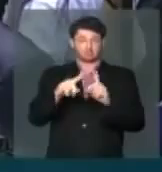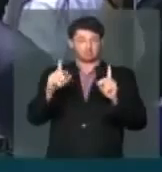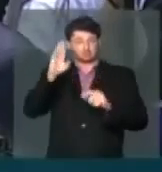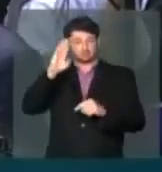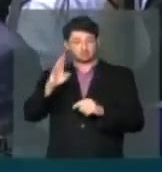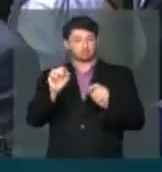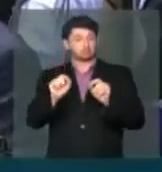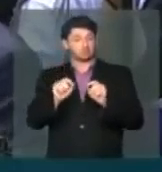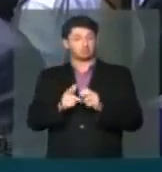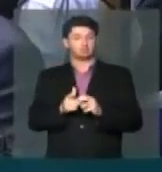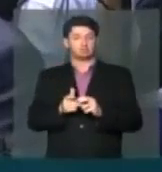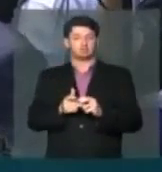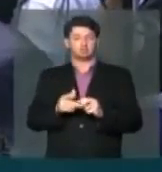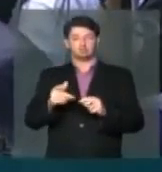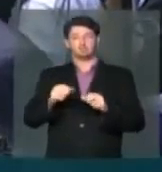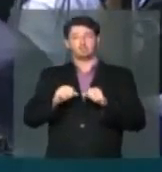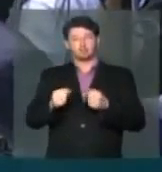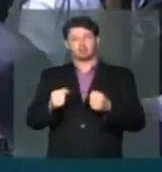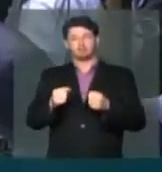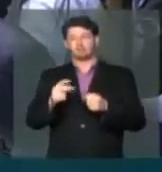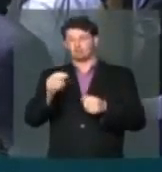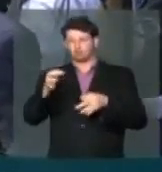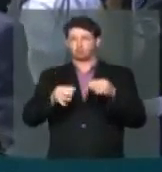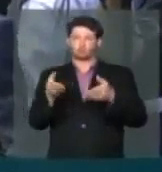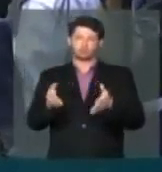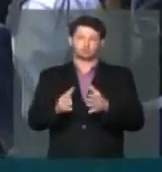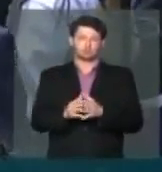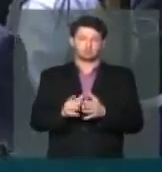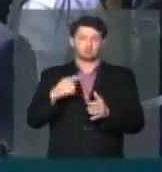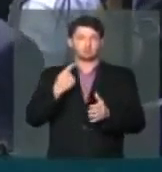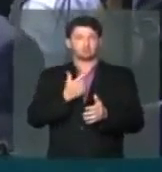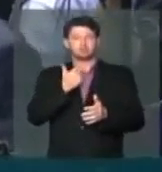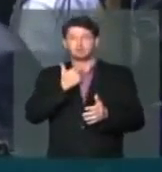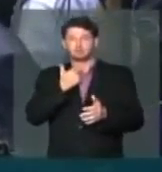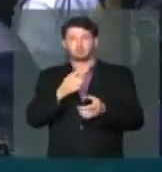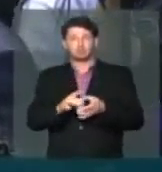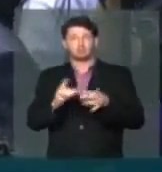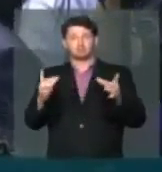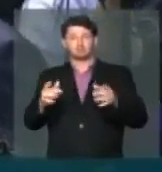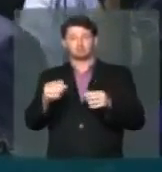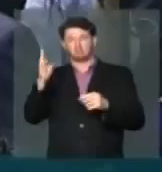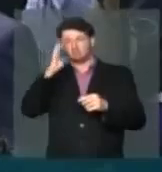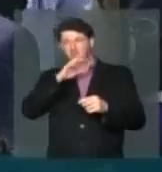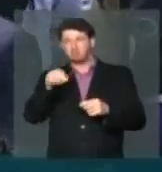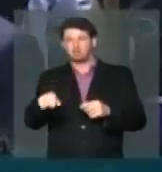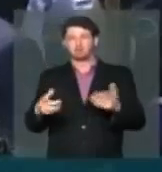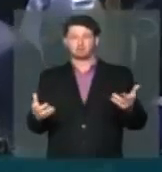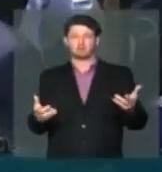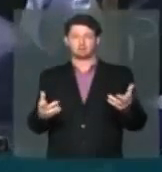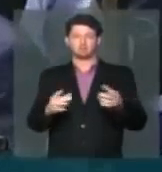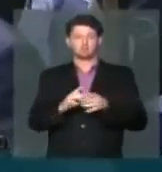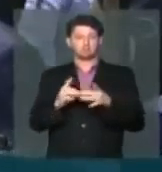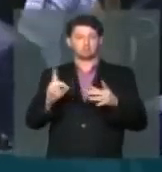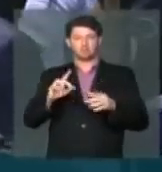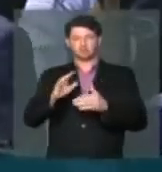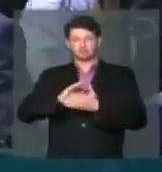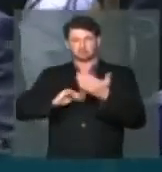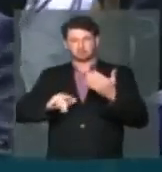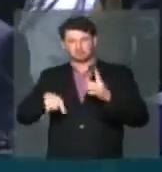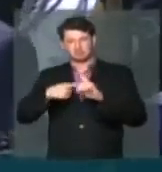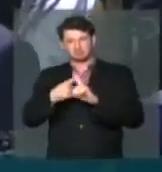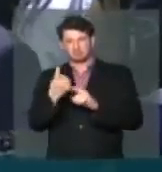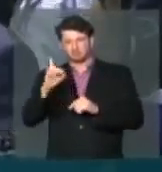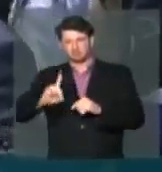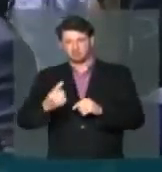acima de tudo um defensor dessa causa mais do que justa. Nós não podemos permitir mais uma perversidade, nós não podemos permitir uma retirada